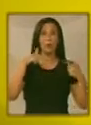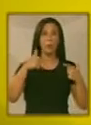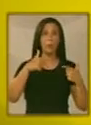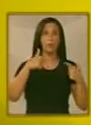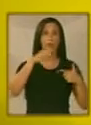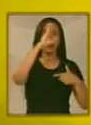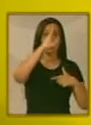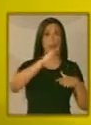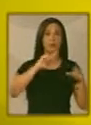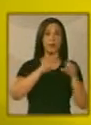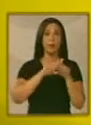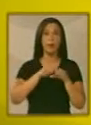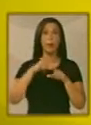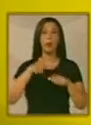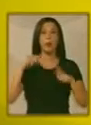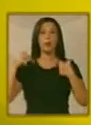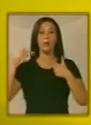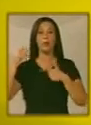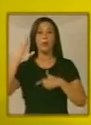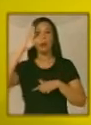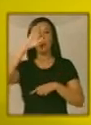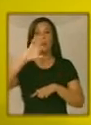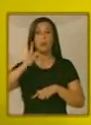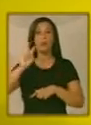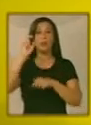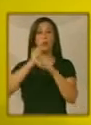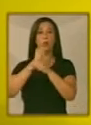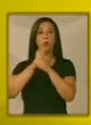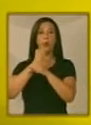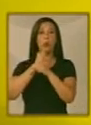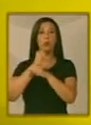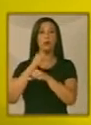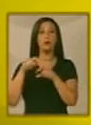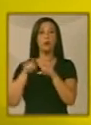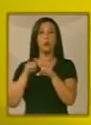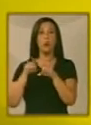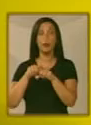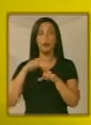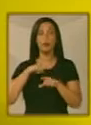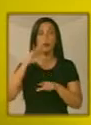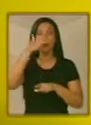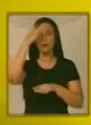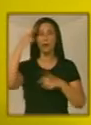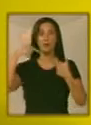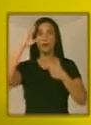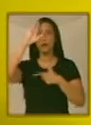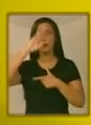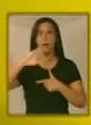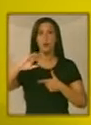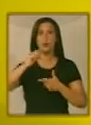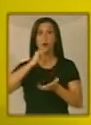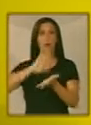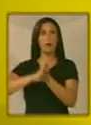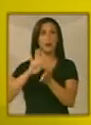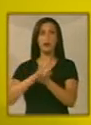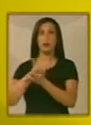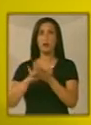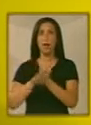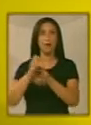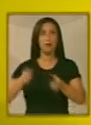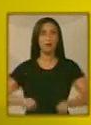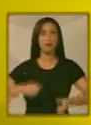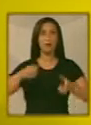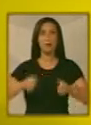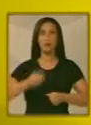Só para você ter uma ideia, eu já trabalho com voluntários há cinco anos. Eu tenho voluntários. A gente não tem preconceito nenhum. Eu tenho voluntários cadeirantes. Eu tenho voluntários